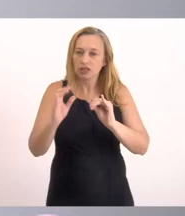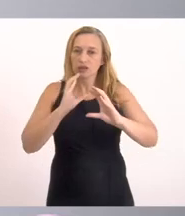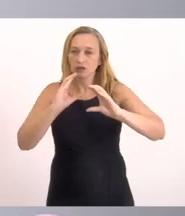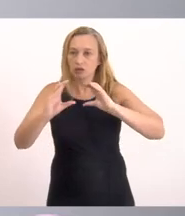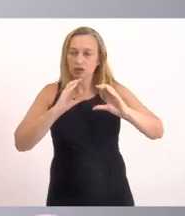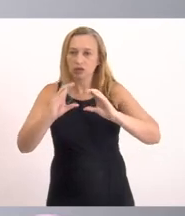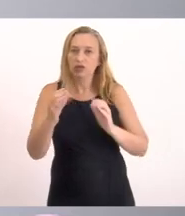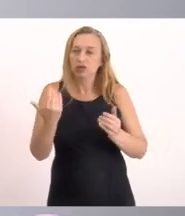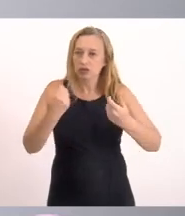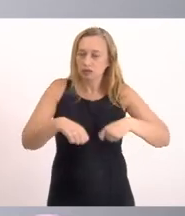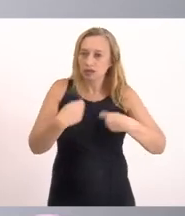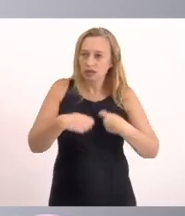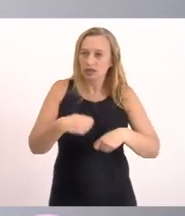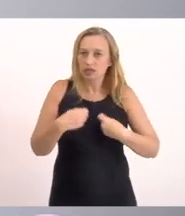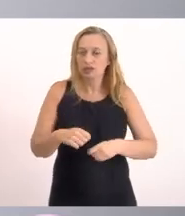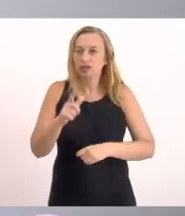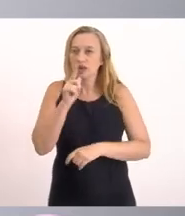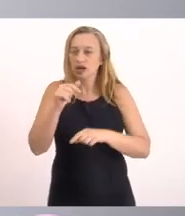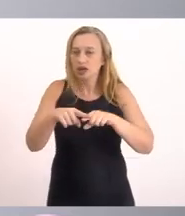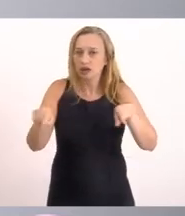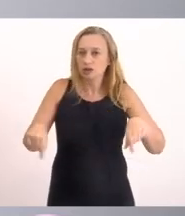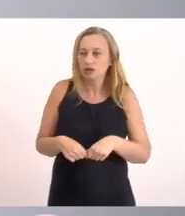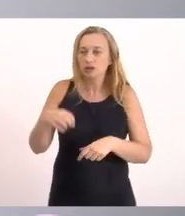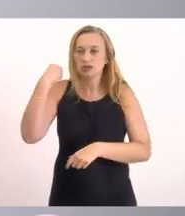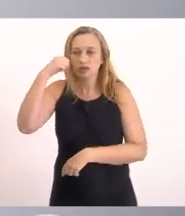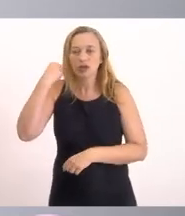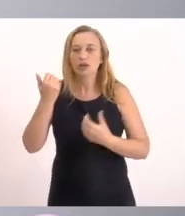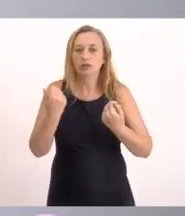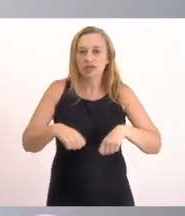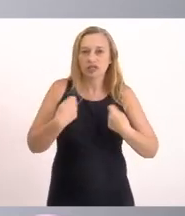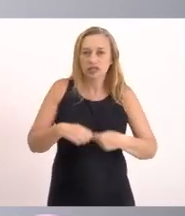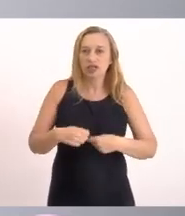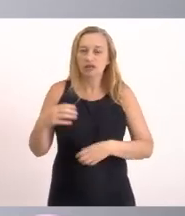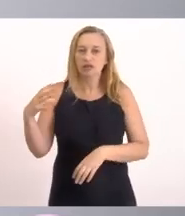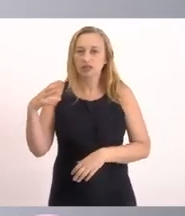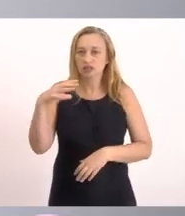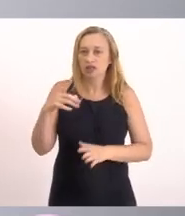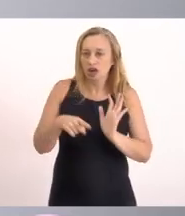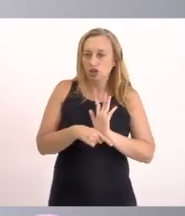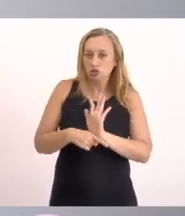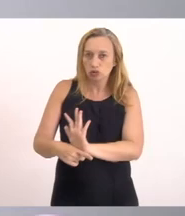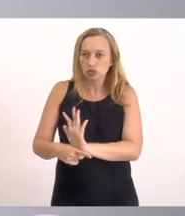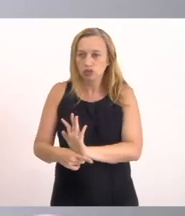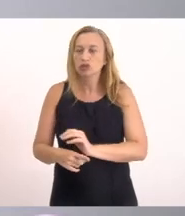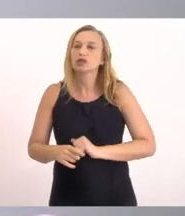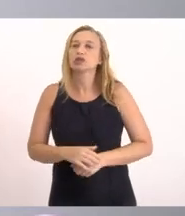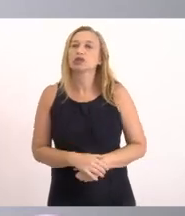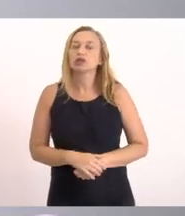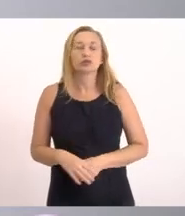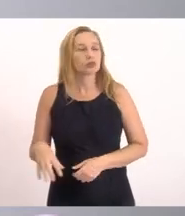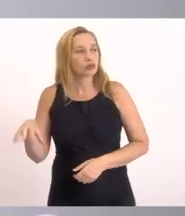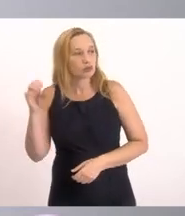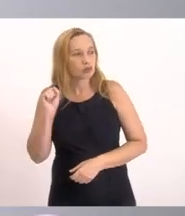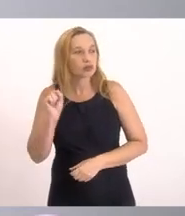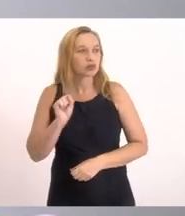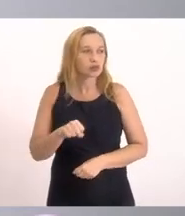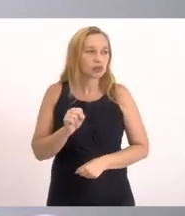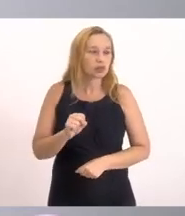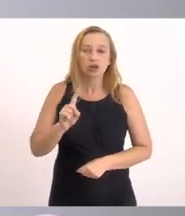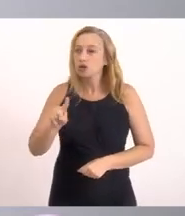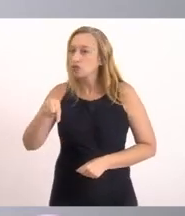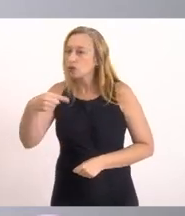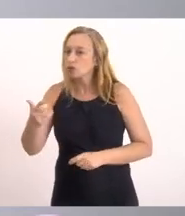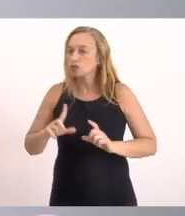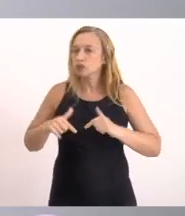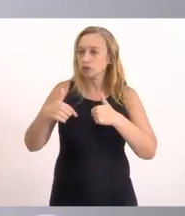Que a gente precisava E que a lagoa de Saquarema Precisava de socorro Diante disso aí Nós fomos ouvidos E tivemos Umas outras